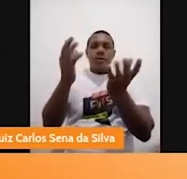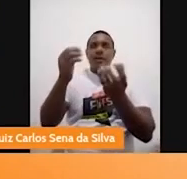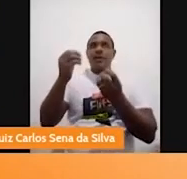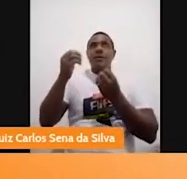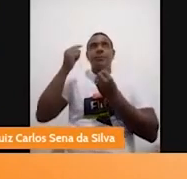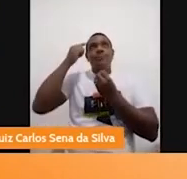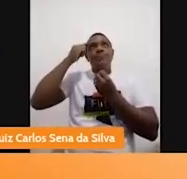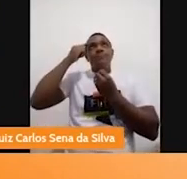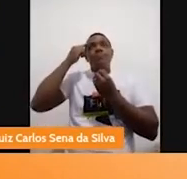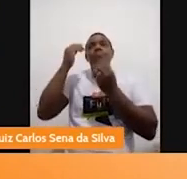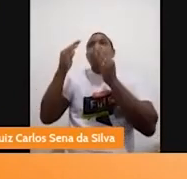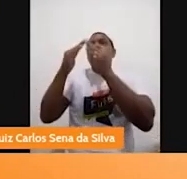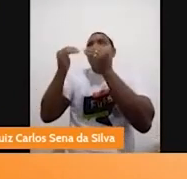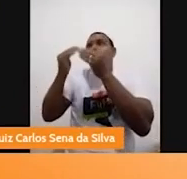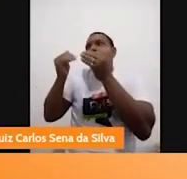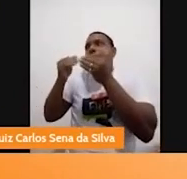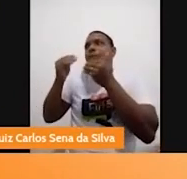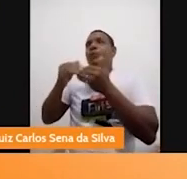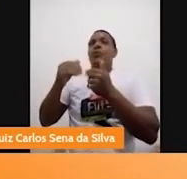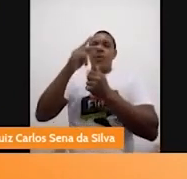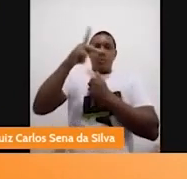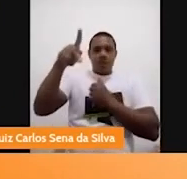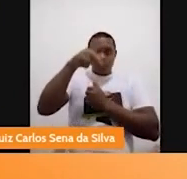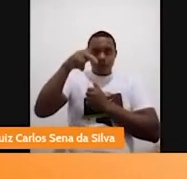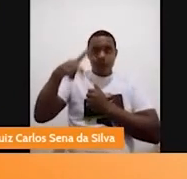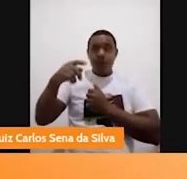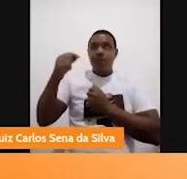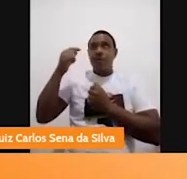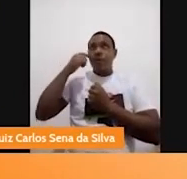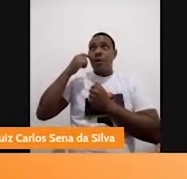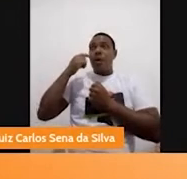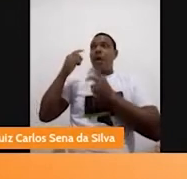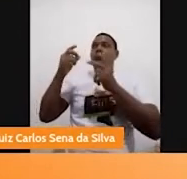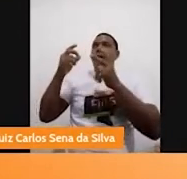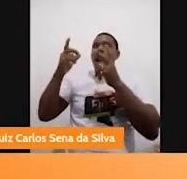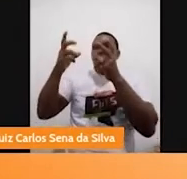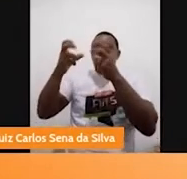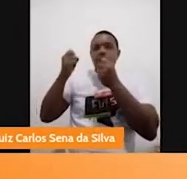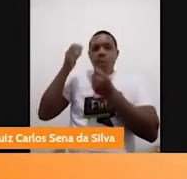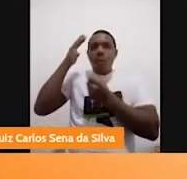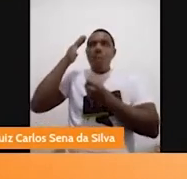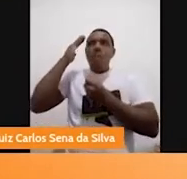começam a melhorar. Até ali, realmente, foram momentos muito difíceis que ela enfrentou.